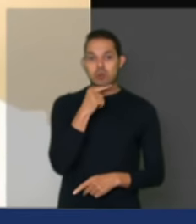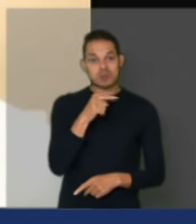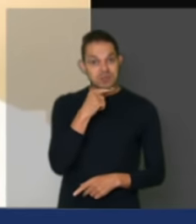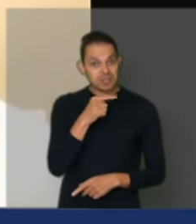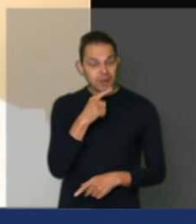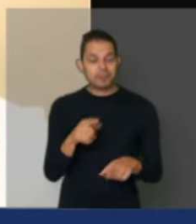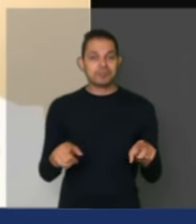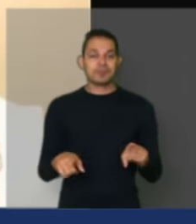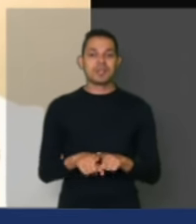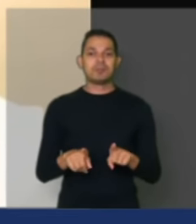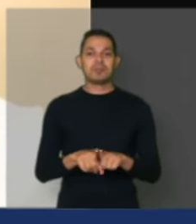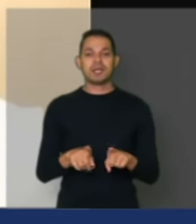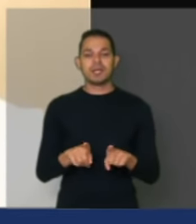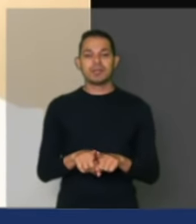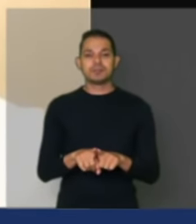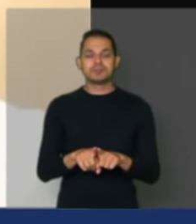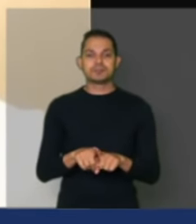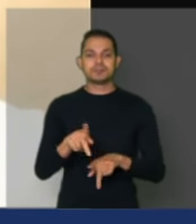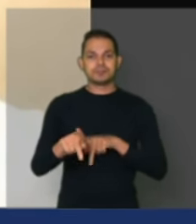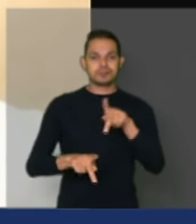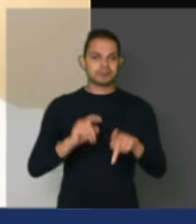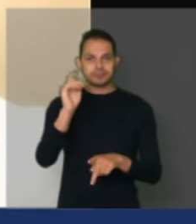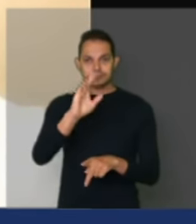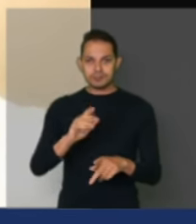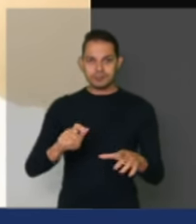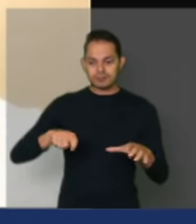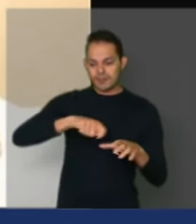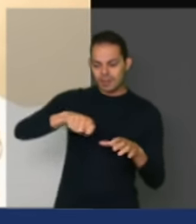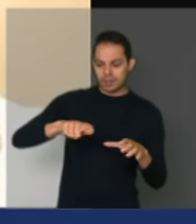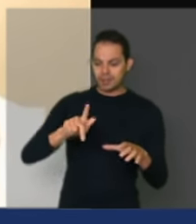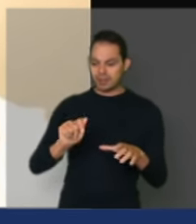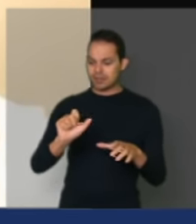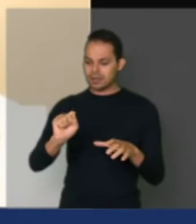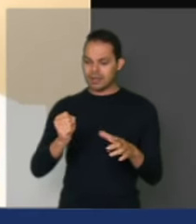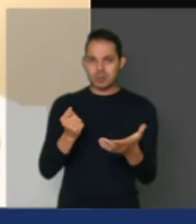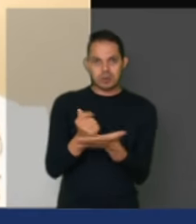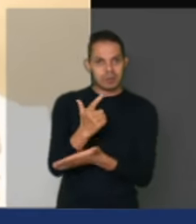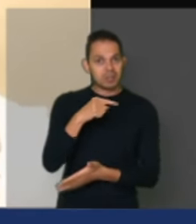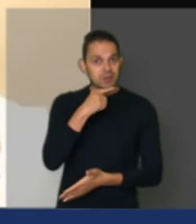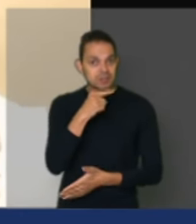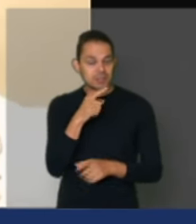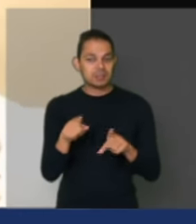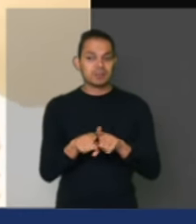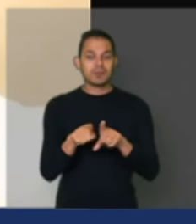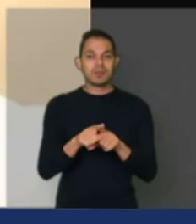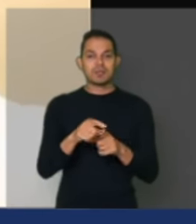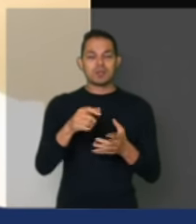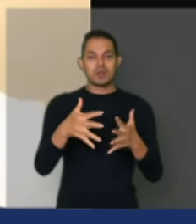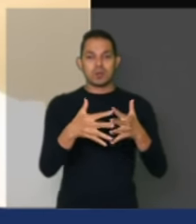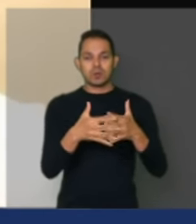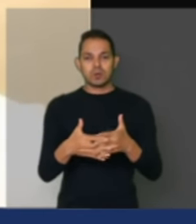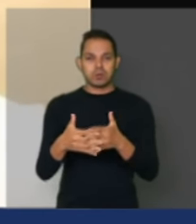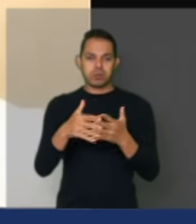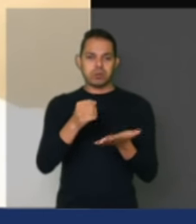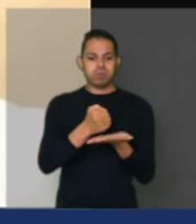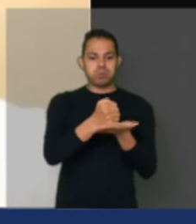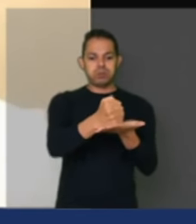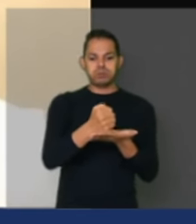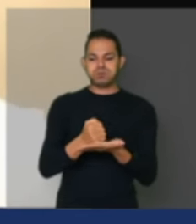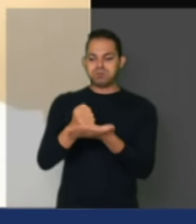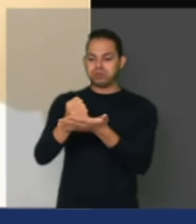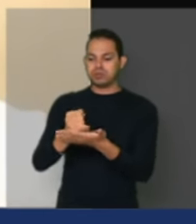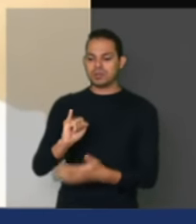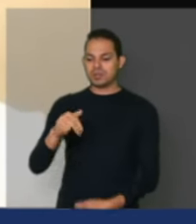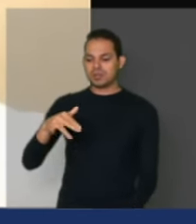conseguem pagar o gás de cozinha, aqueles que, inclusive, trabalham com cargas, e por isso aumenta a inflação dos